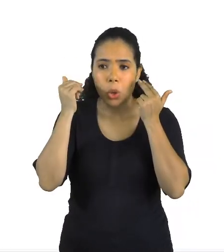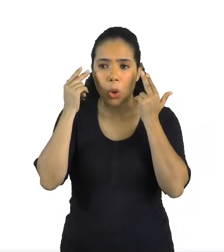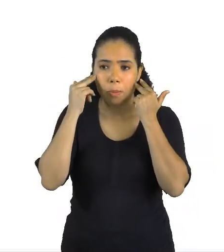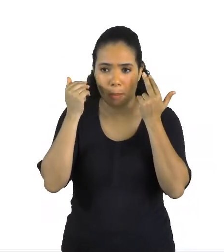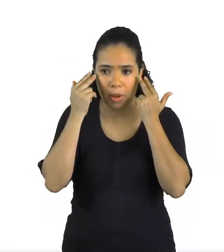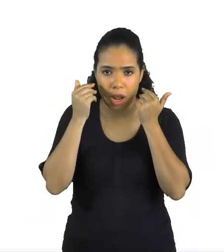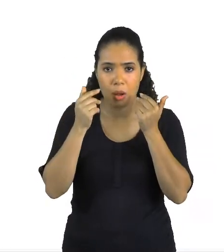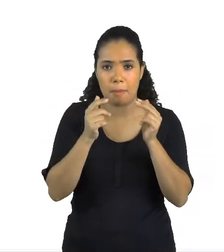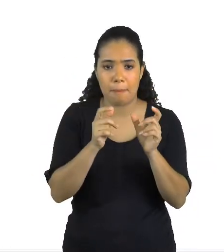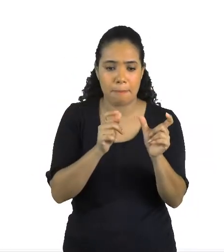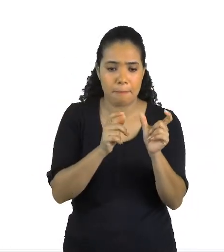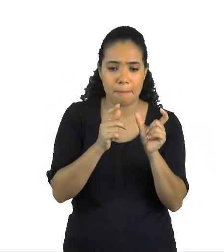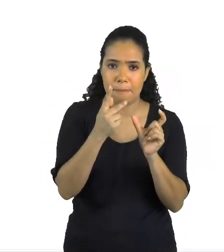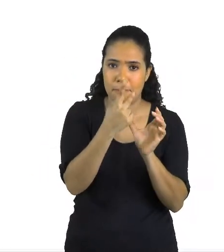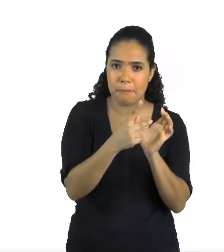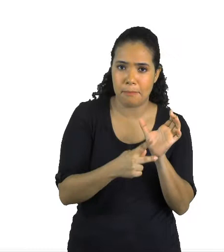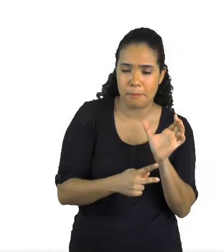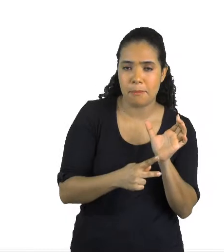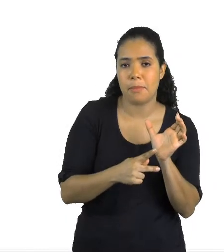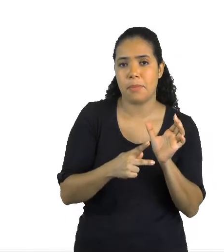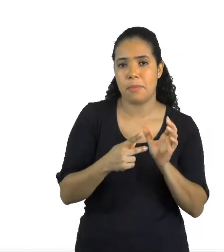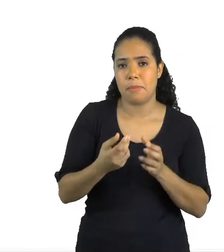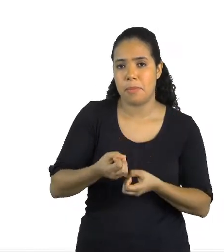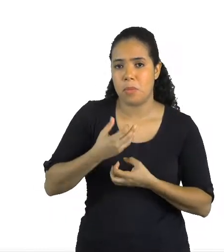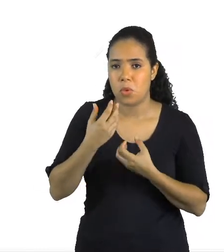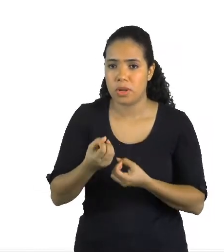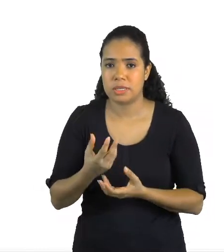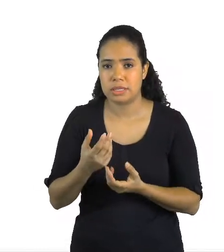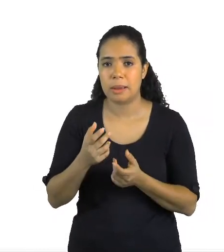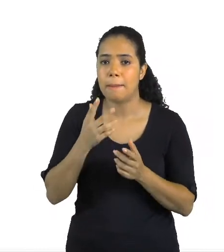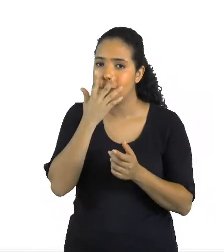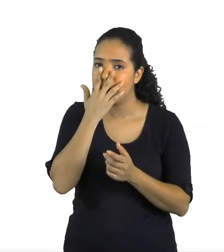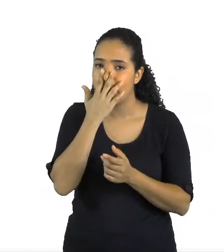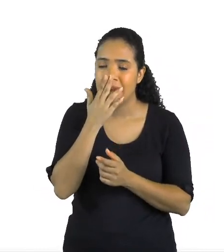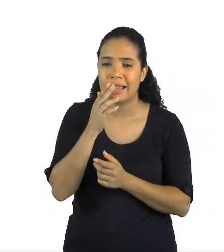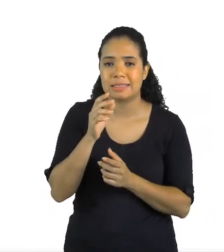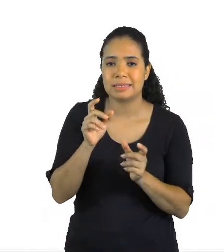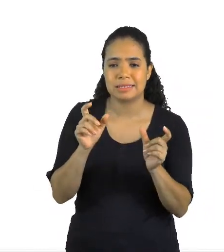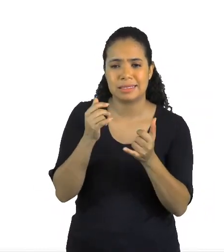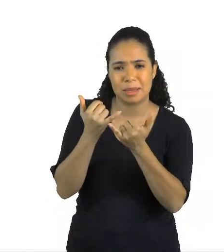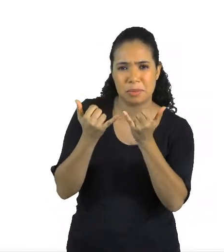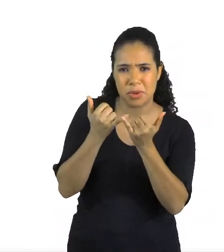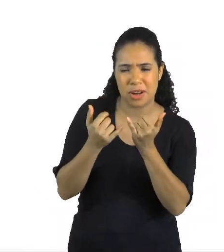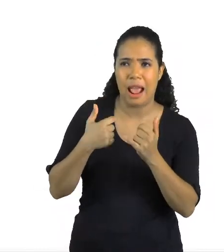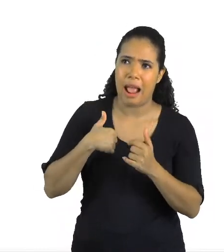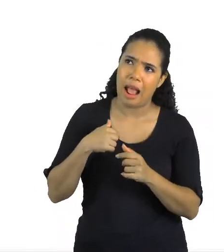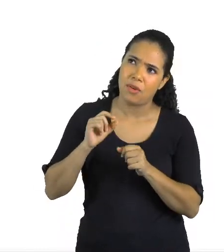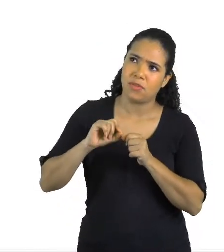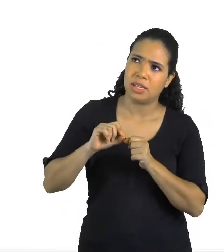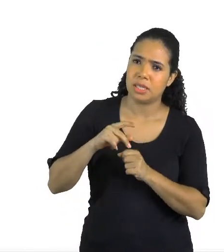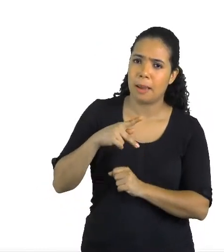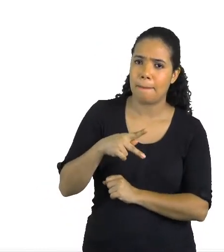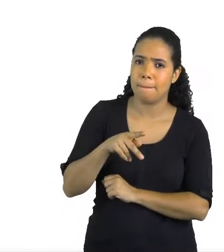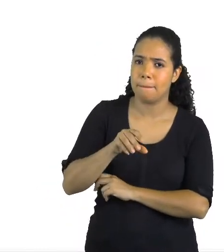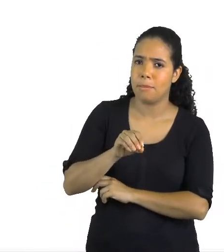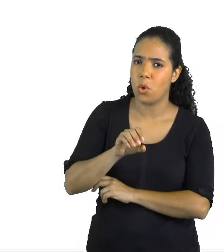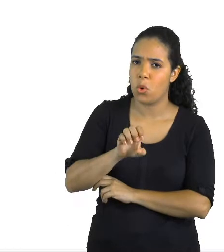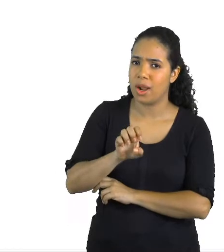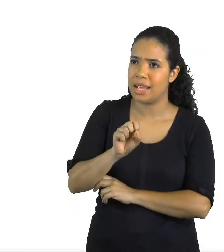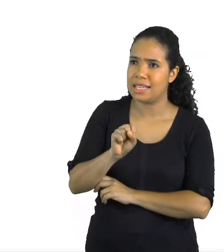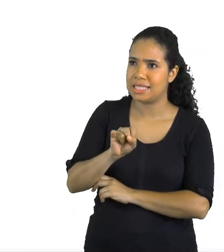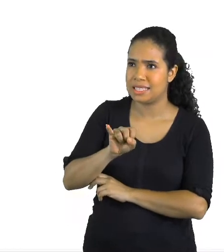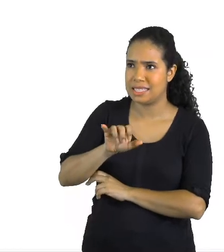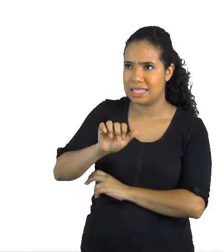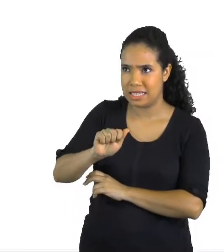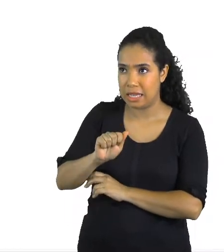poesia e poema como sinônimas. Então, as pessoas costumam dizer, vou fazer uma poesia. Não, você vai fazer